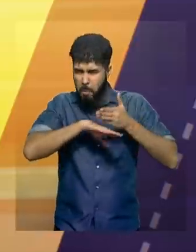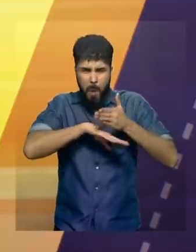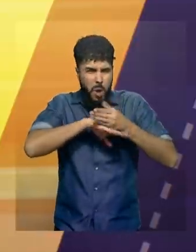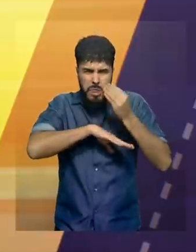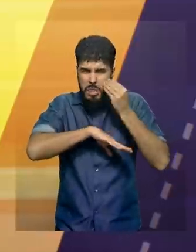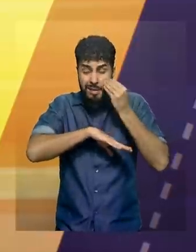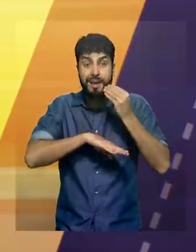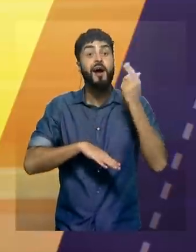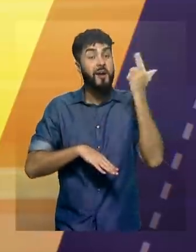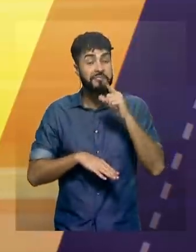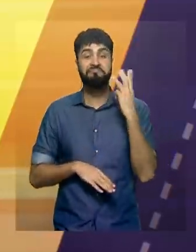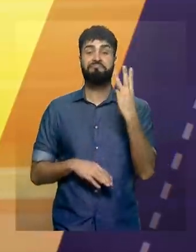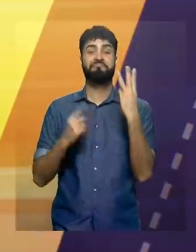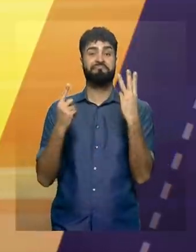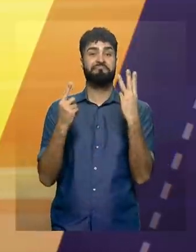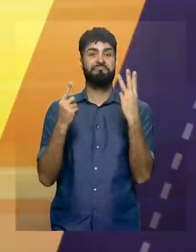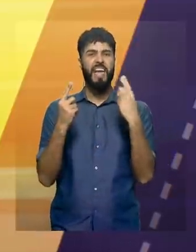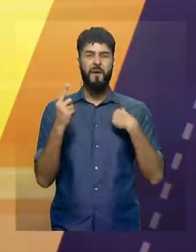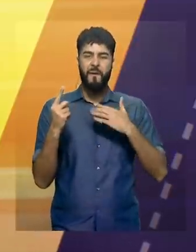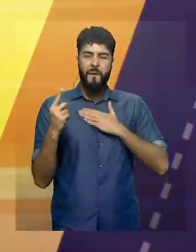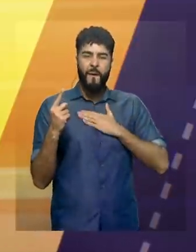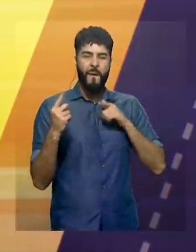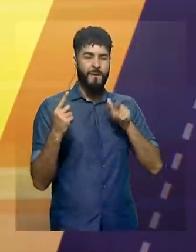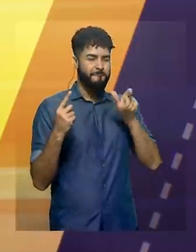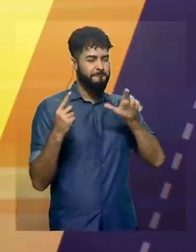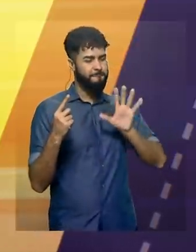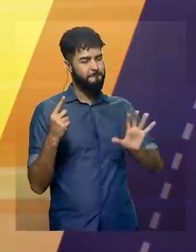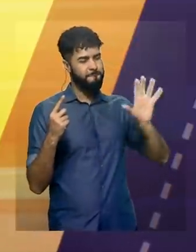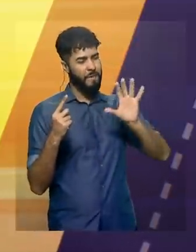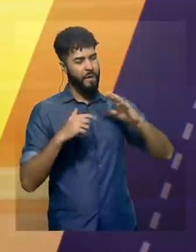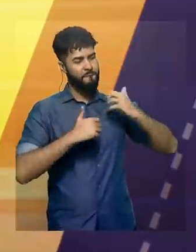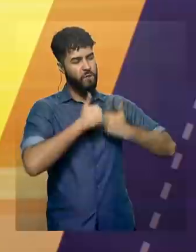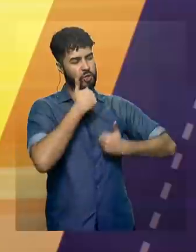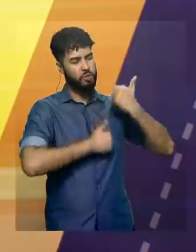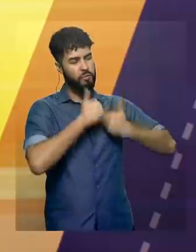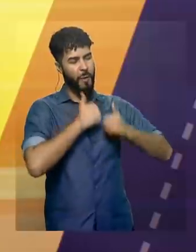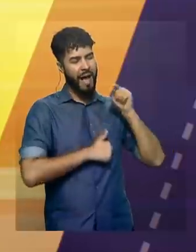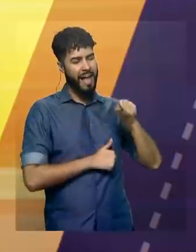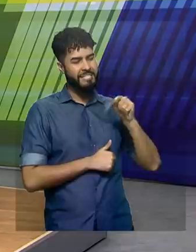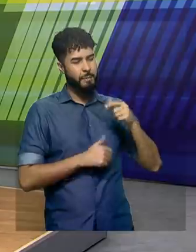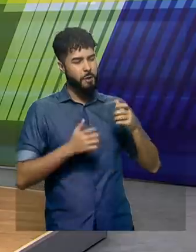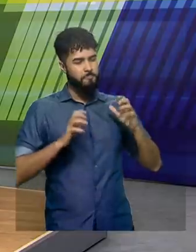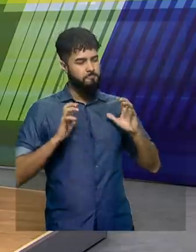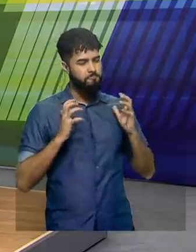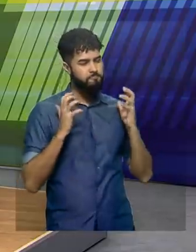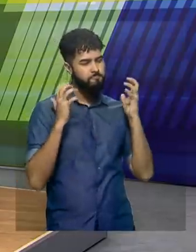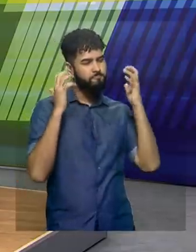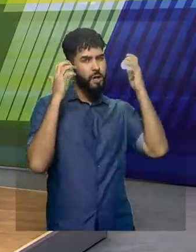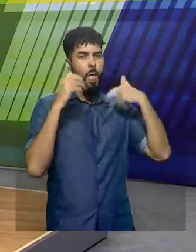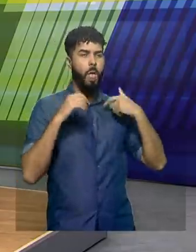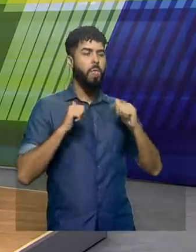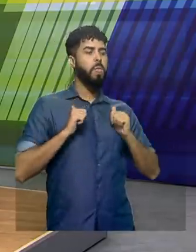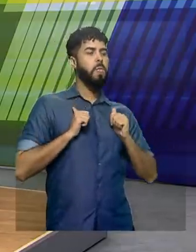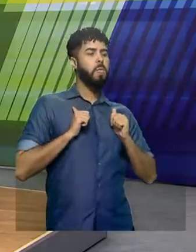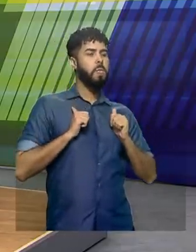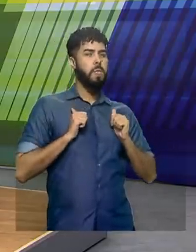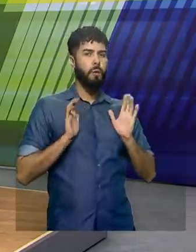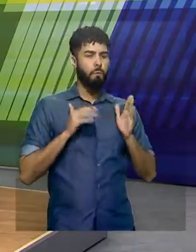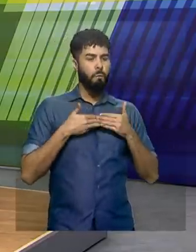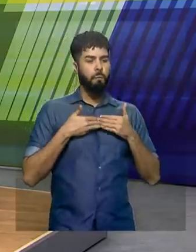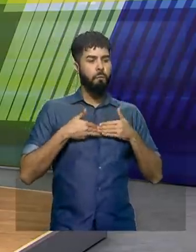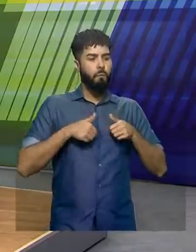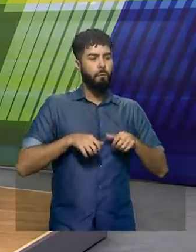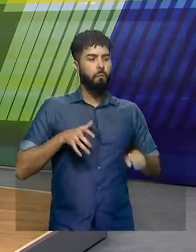o terceiro gol. Gosto do futebol apresentado desta forma. Não faz um, fecha a